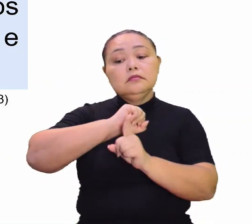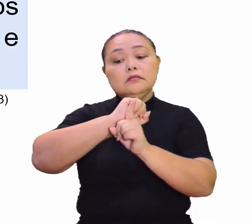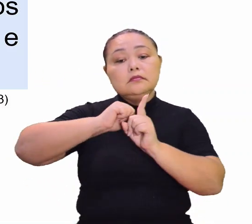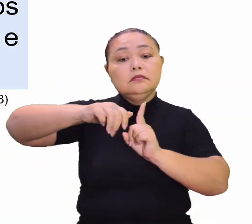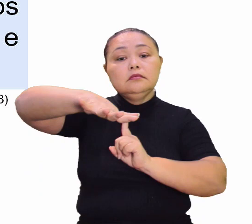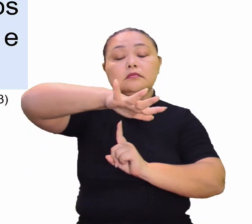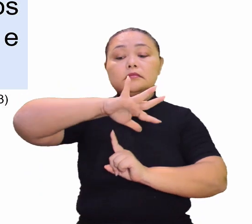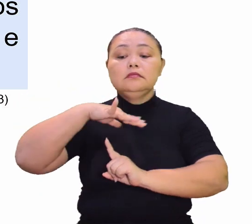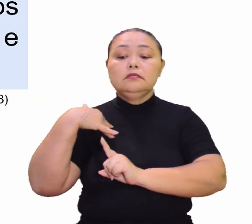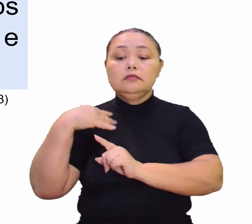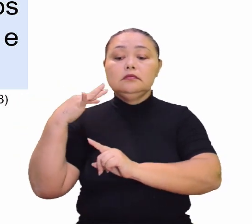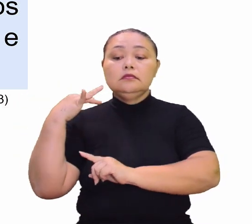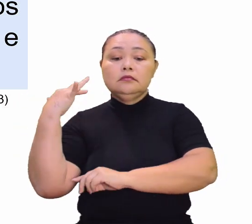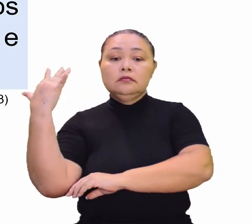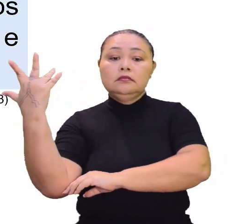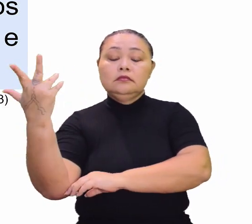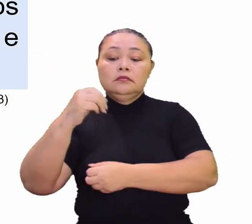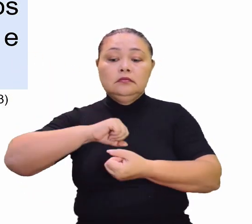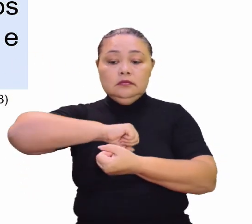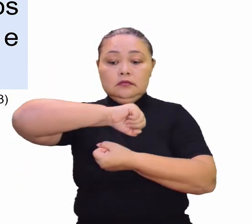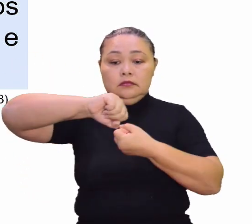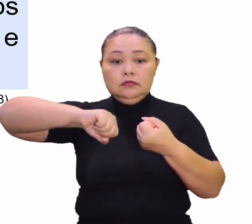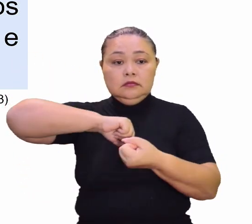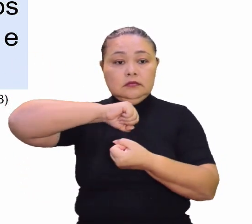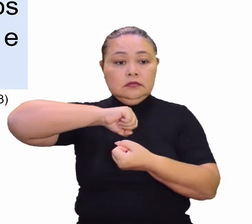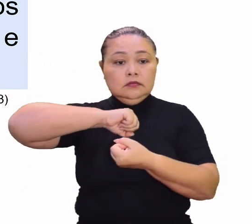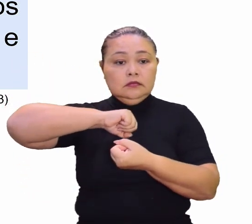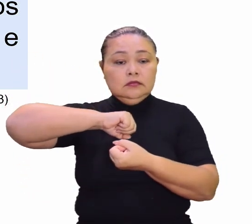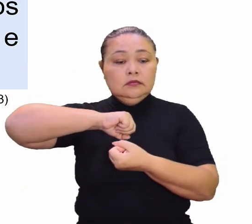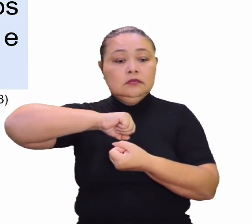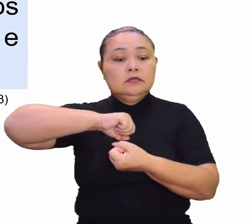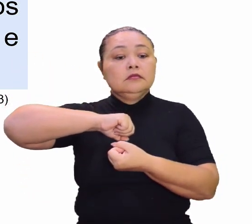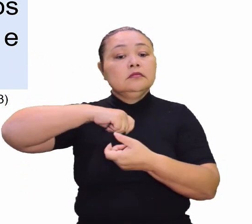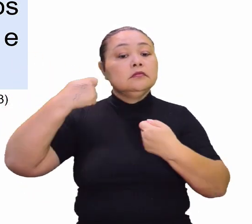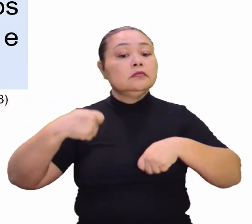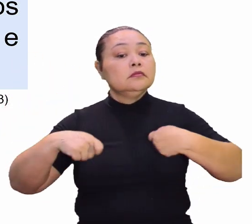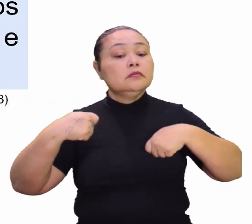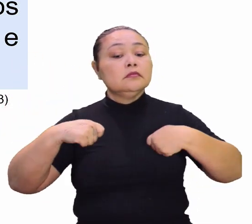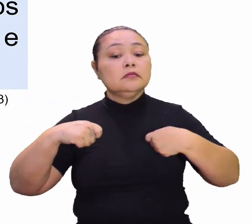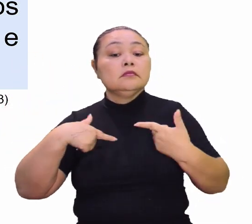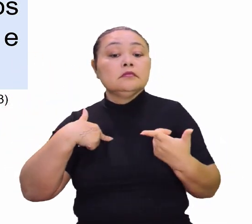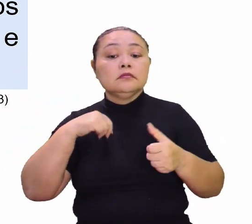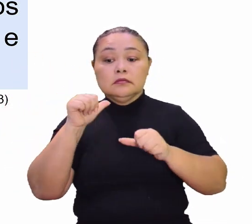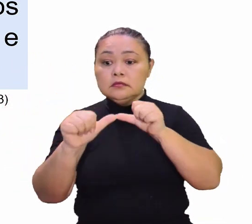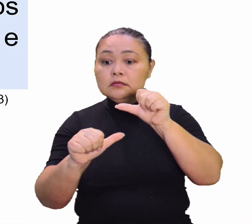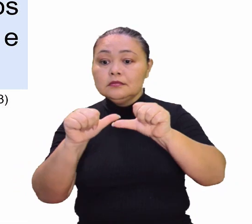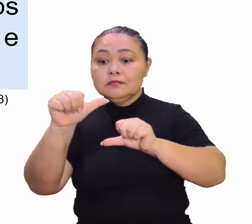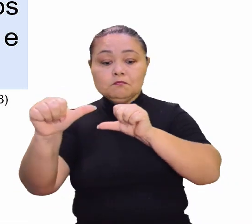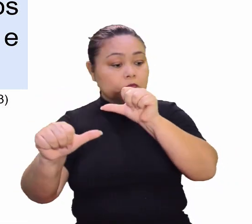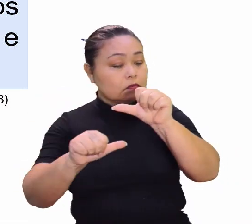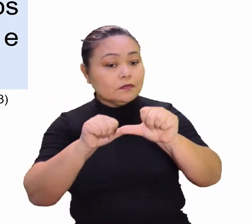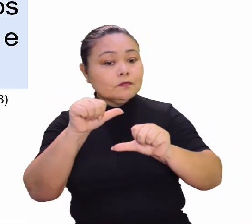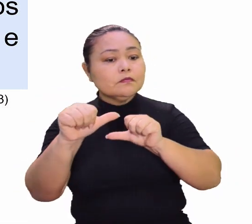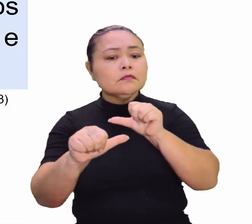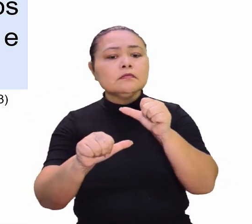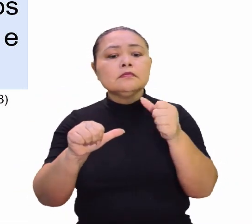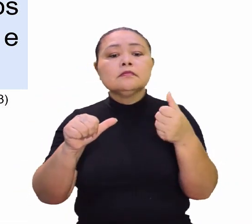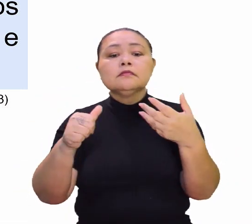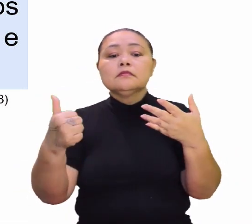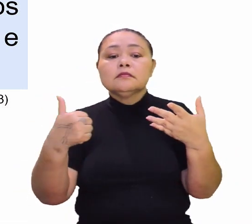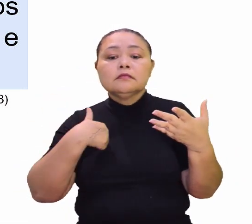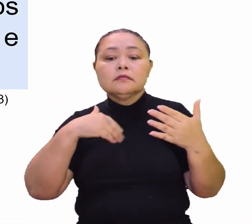Para uma sociedade ambientalmente sustentável, necessita-se de mudanças profundas que